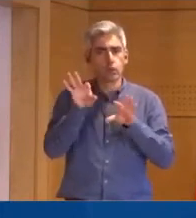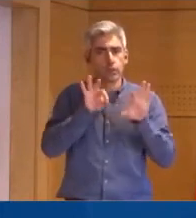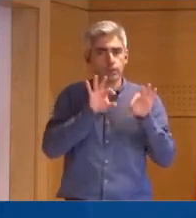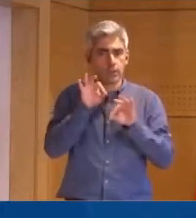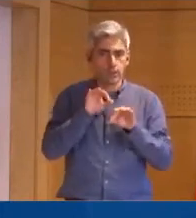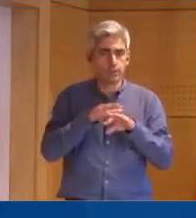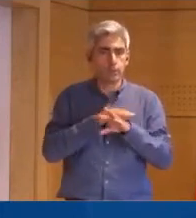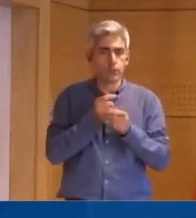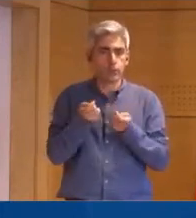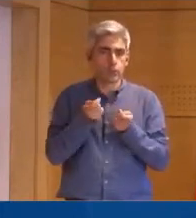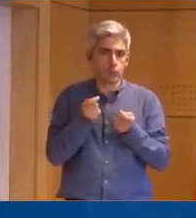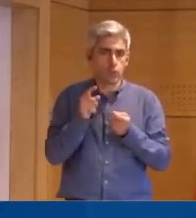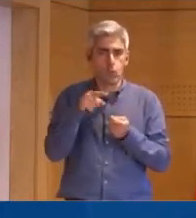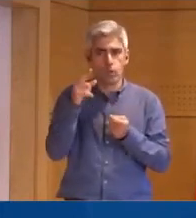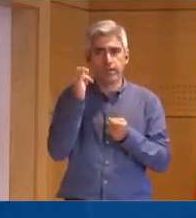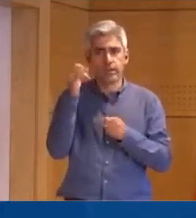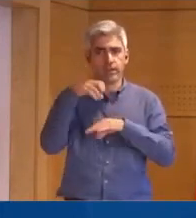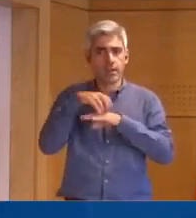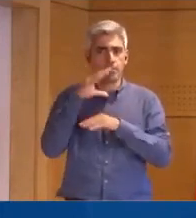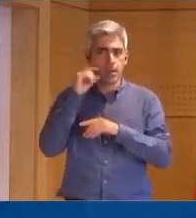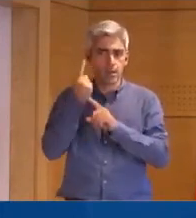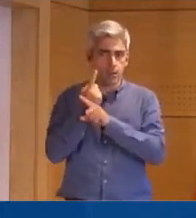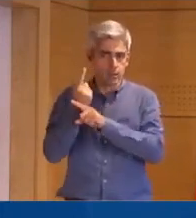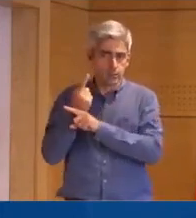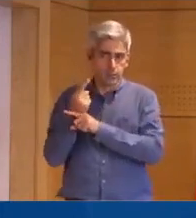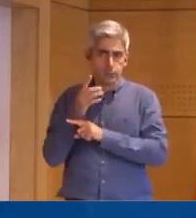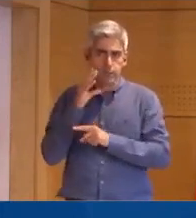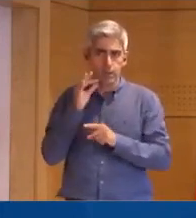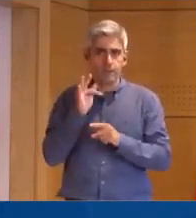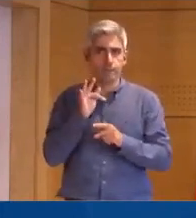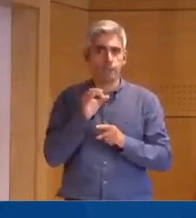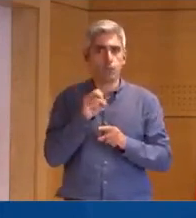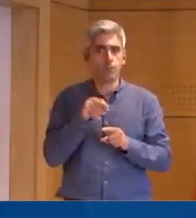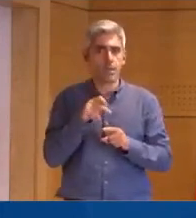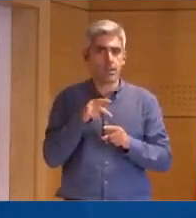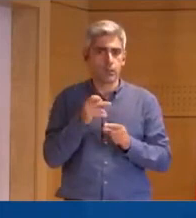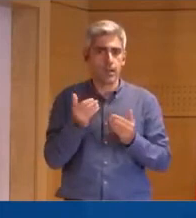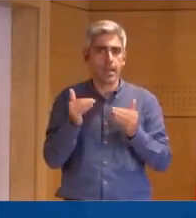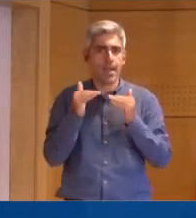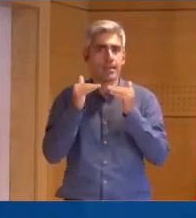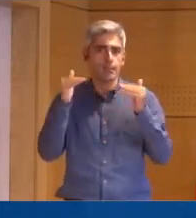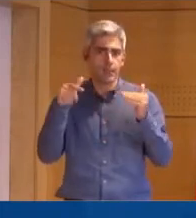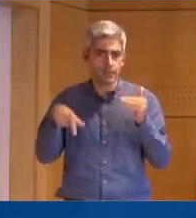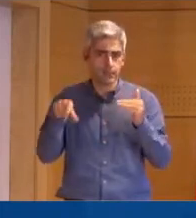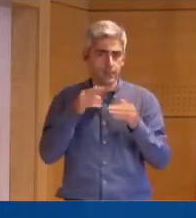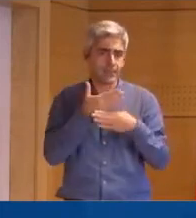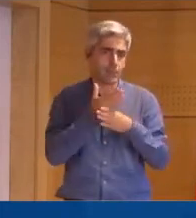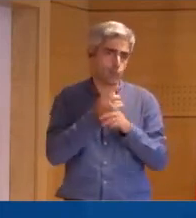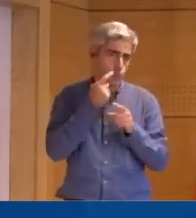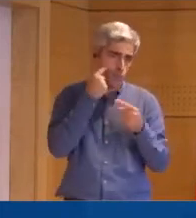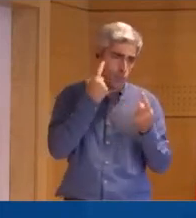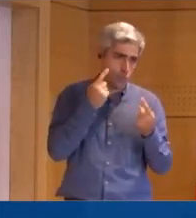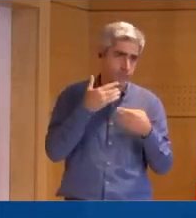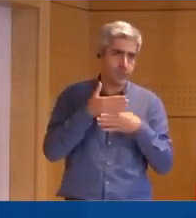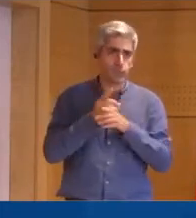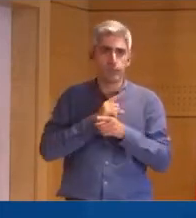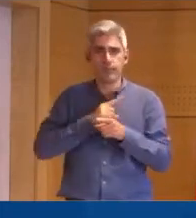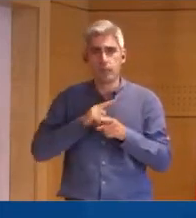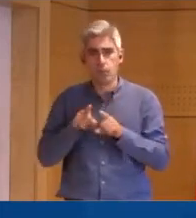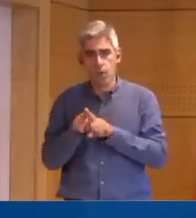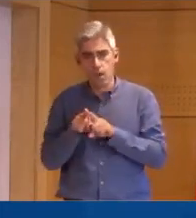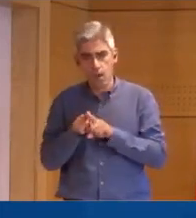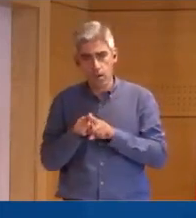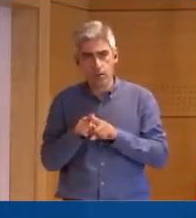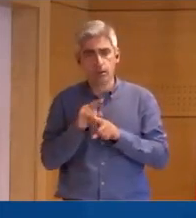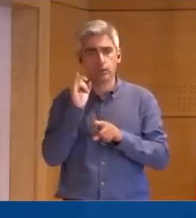aos administradores das outras entidades com que o Banco de Fomento se equipara, quer no setor público, quer no setor privado,